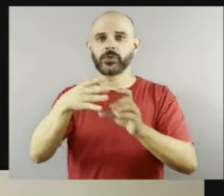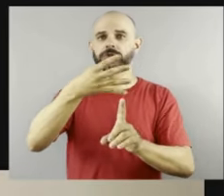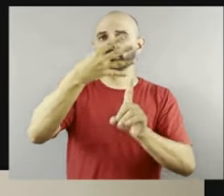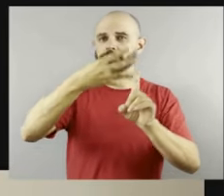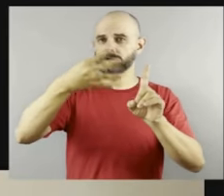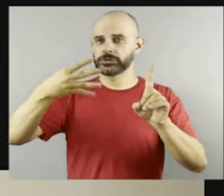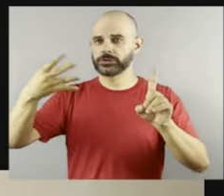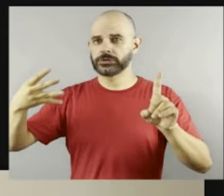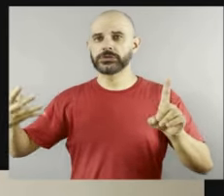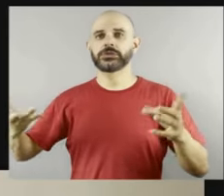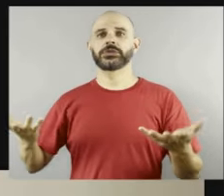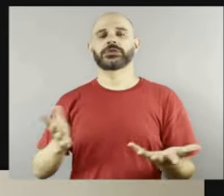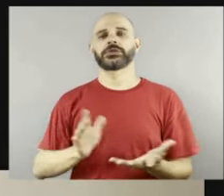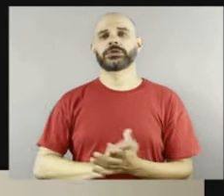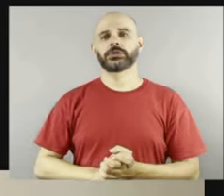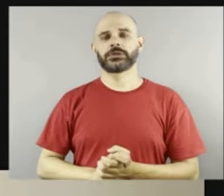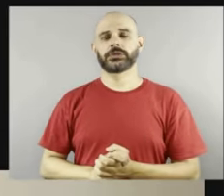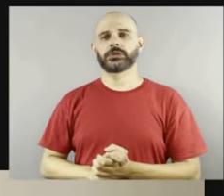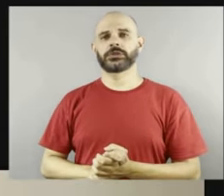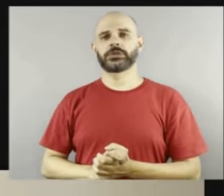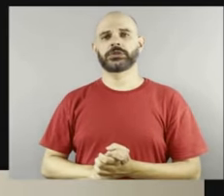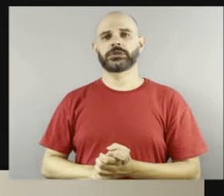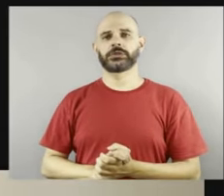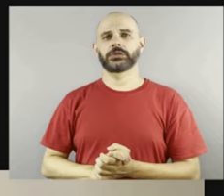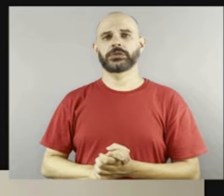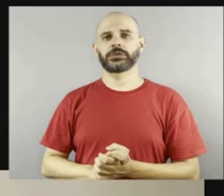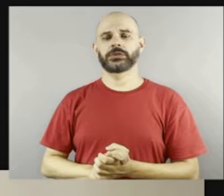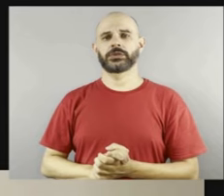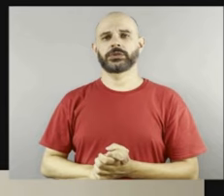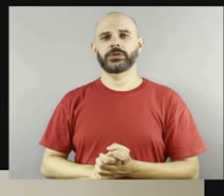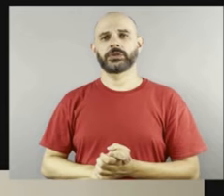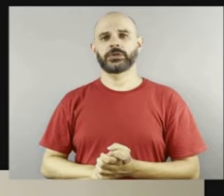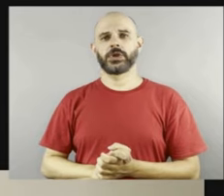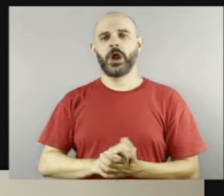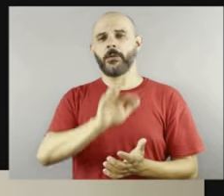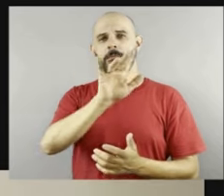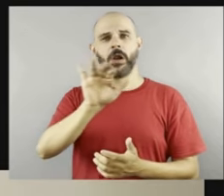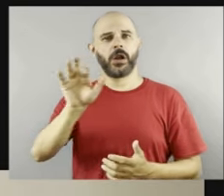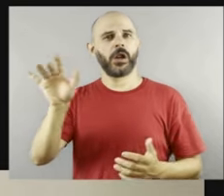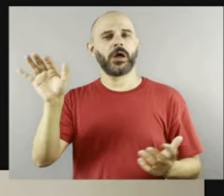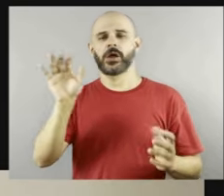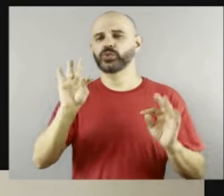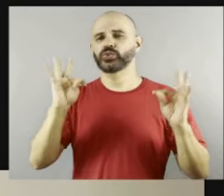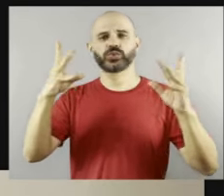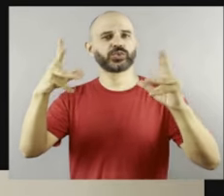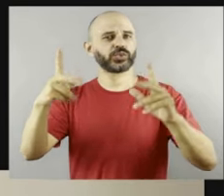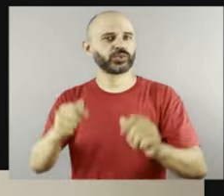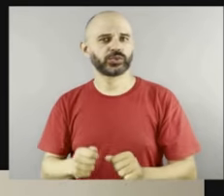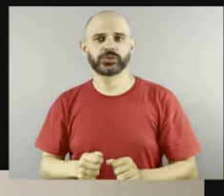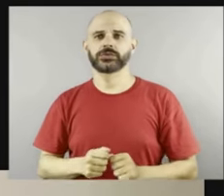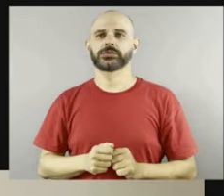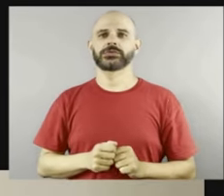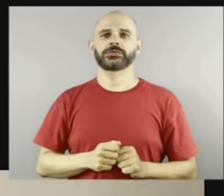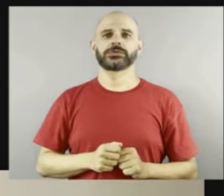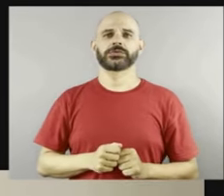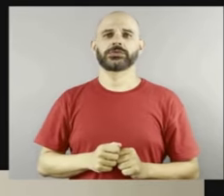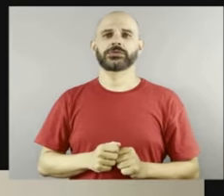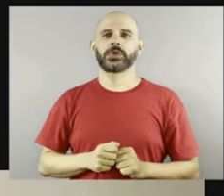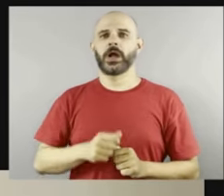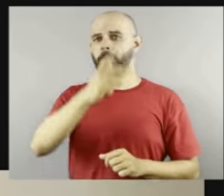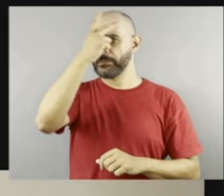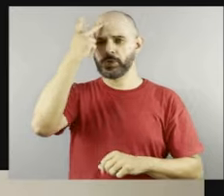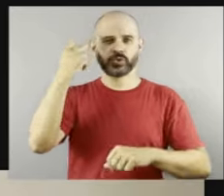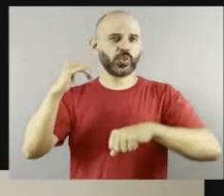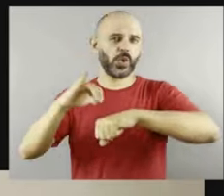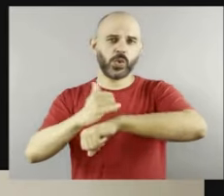todas as siglas, seja as pessoas, o body positive, pessoas gordas, pessoas com